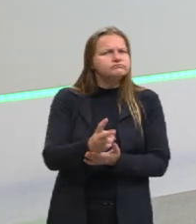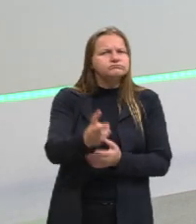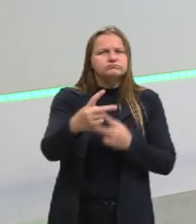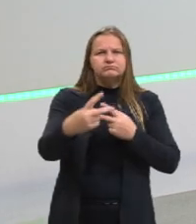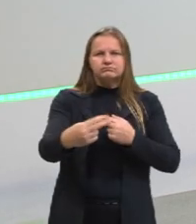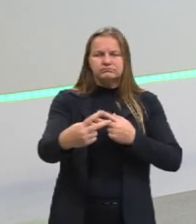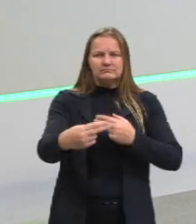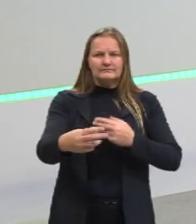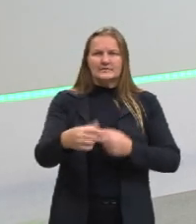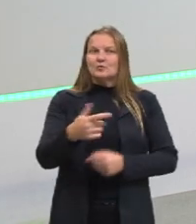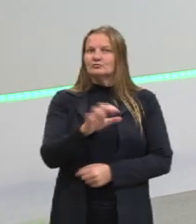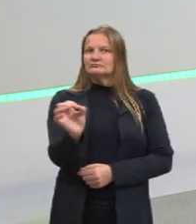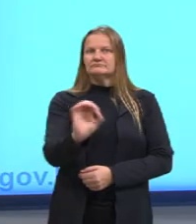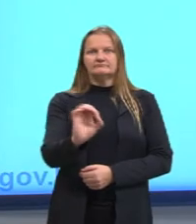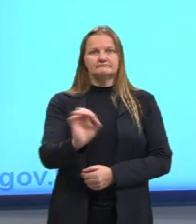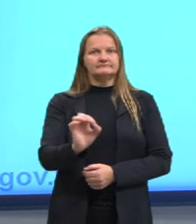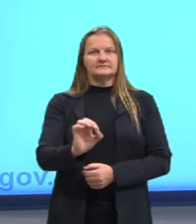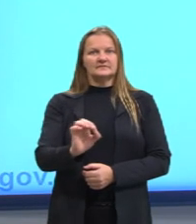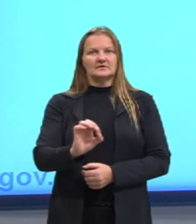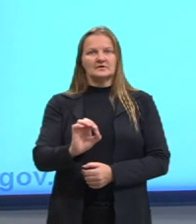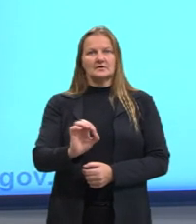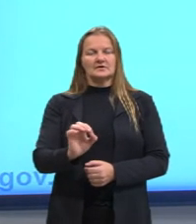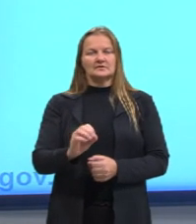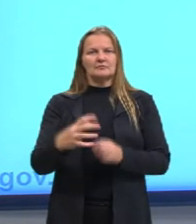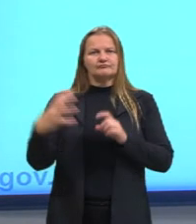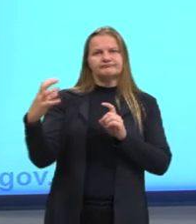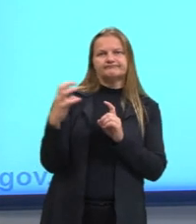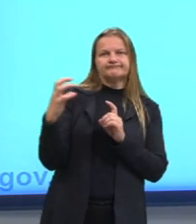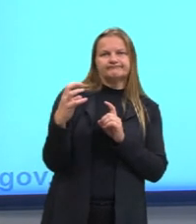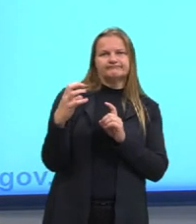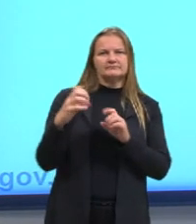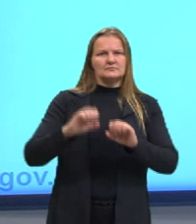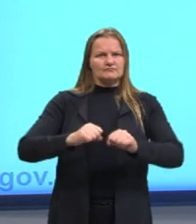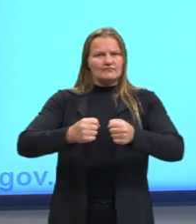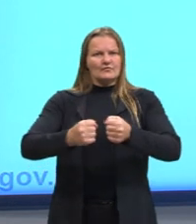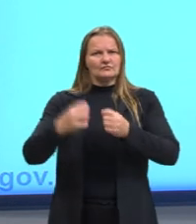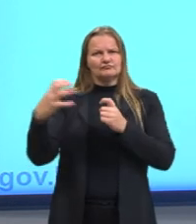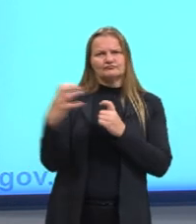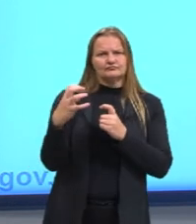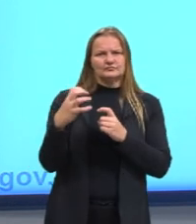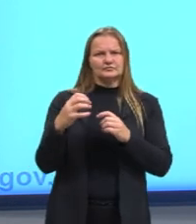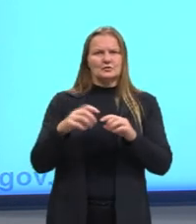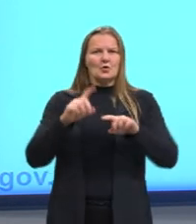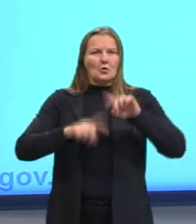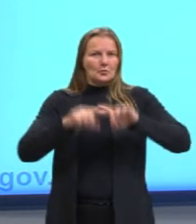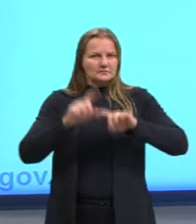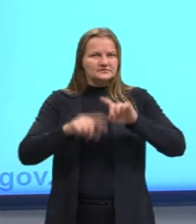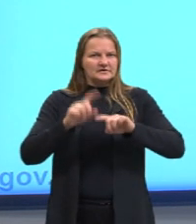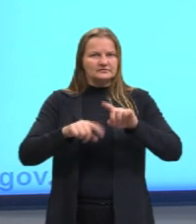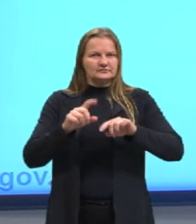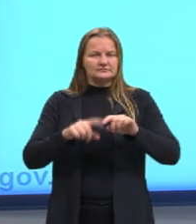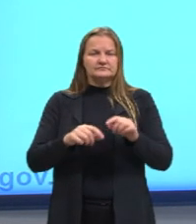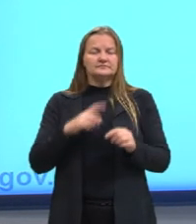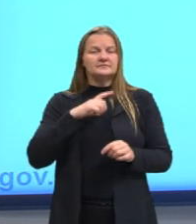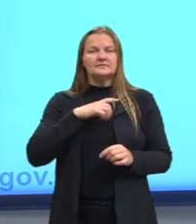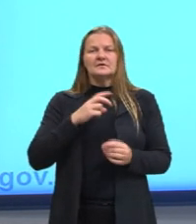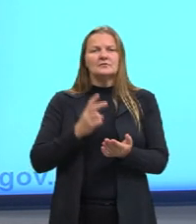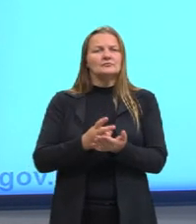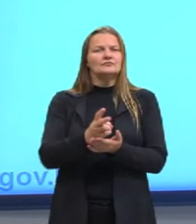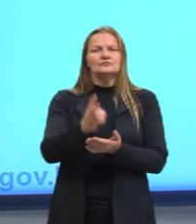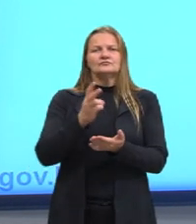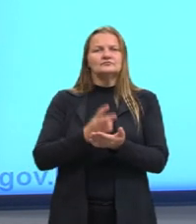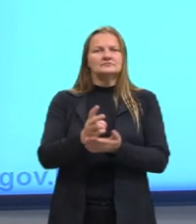E que não tenha nenhuma força sendo exercida sobre esse objeto que está em movimento, vai tender a